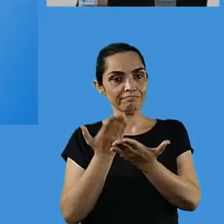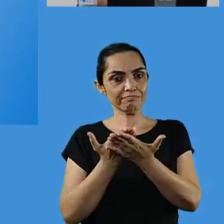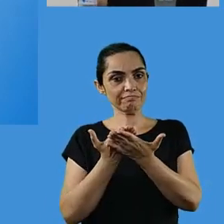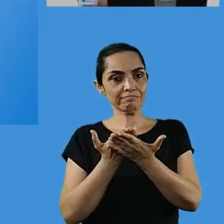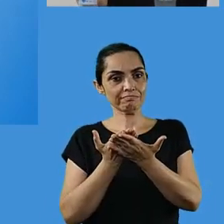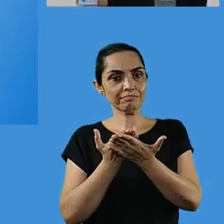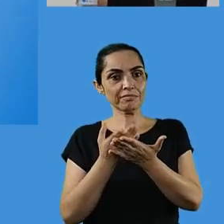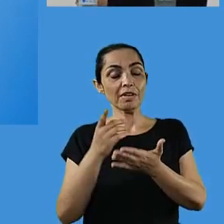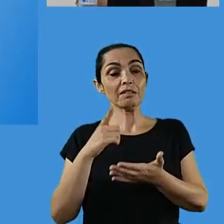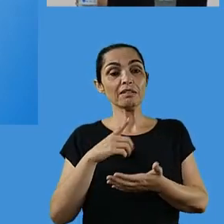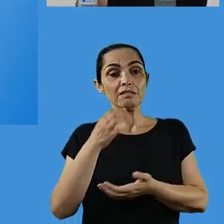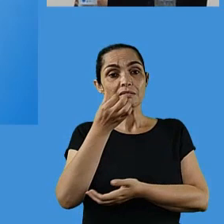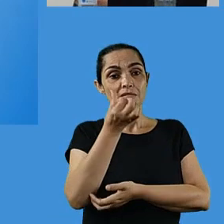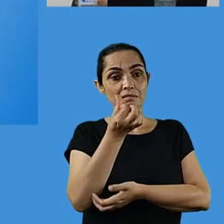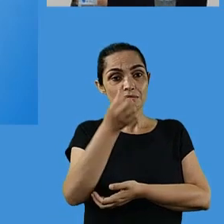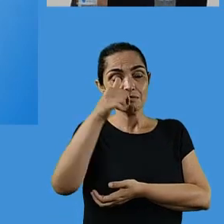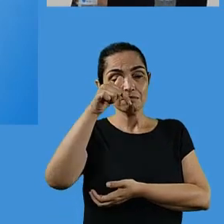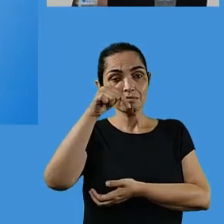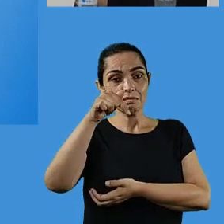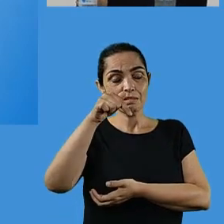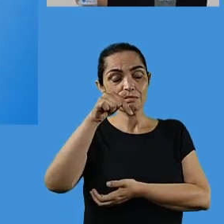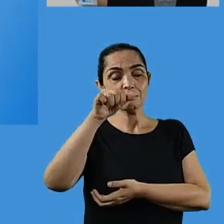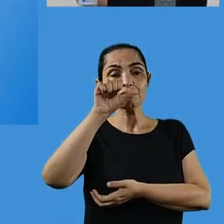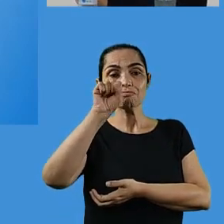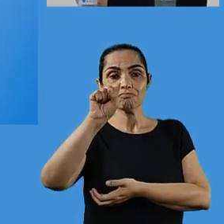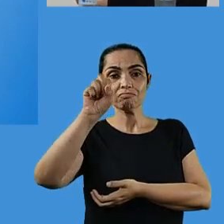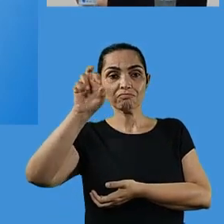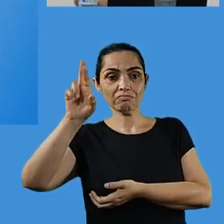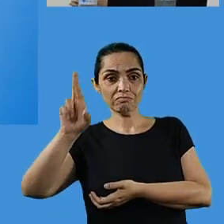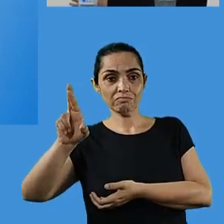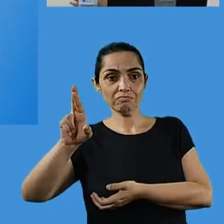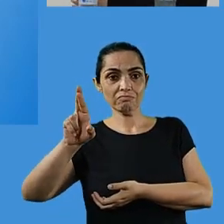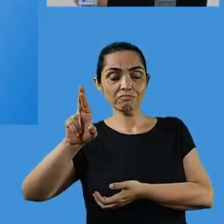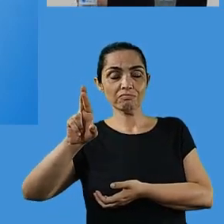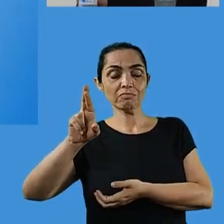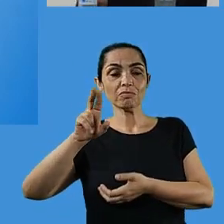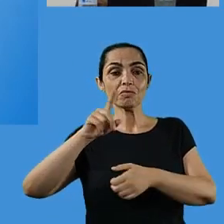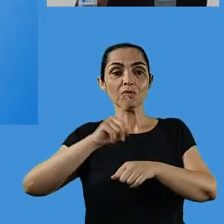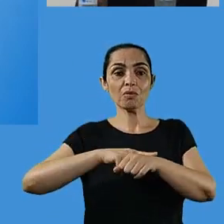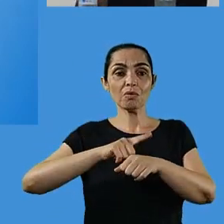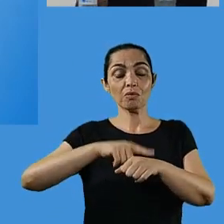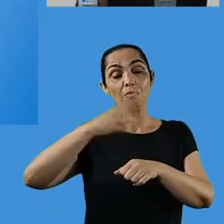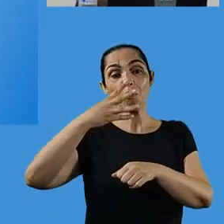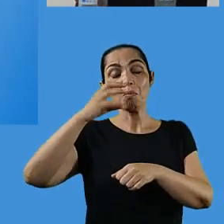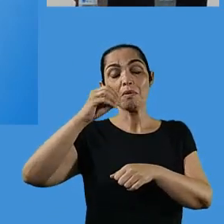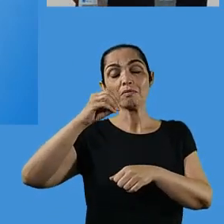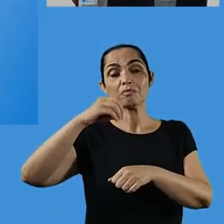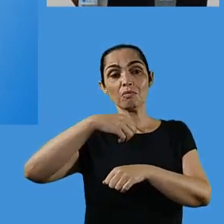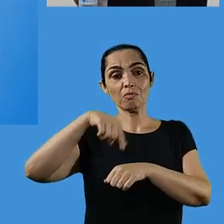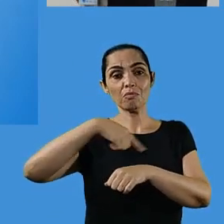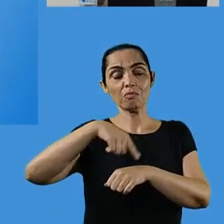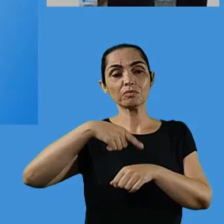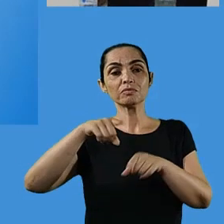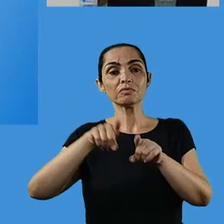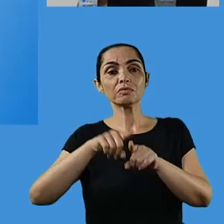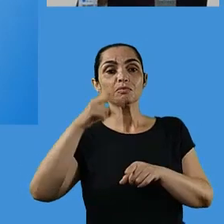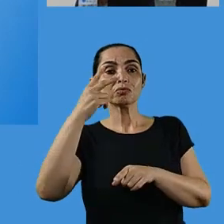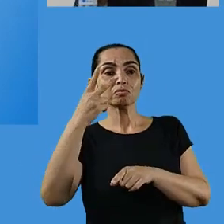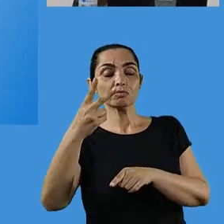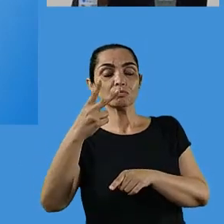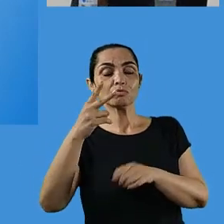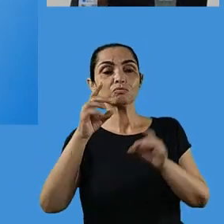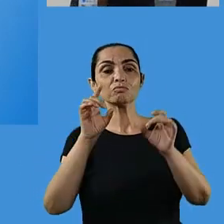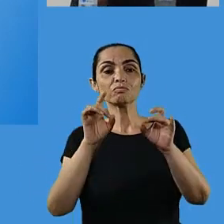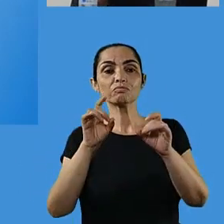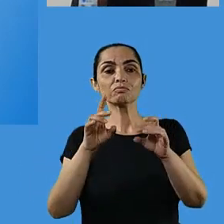que vai auxiliar este aluno na recuperação da defasagem dos seus conhecimentos.